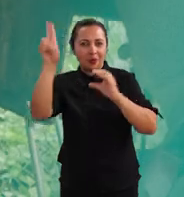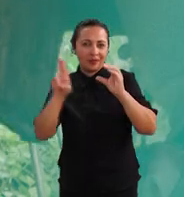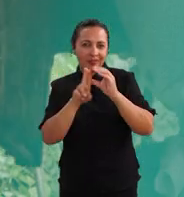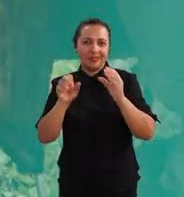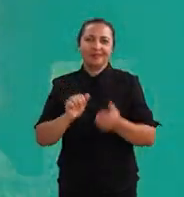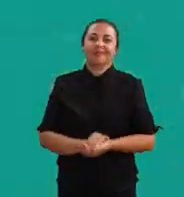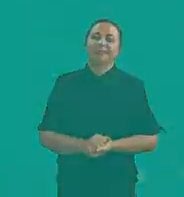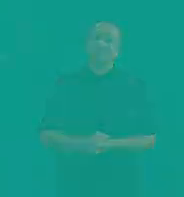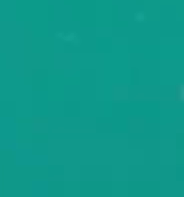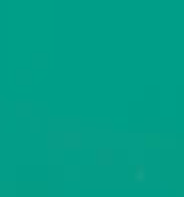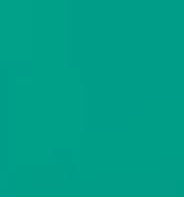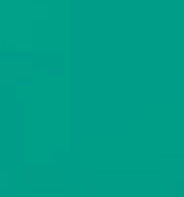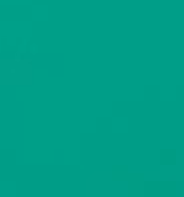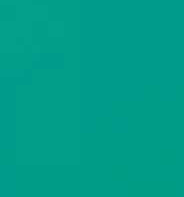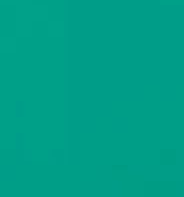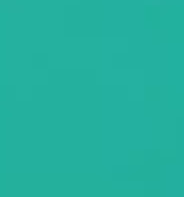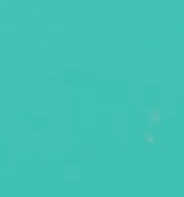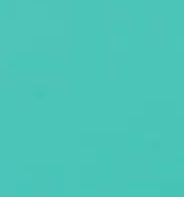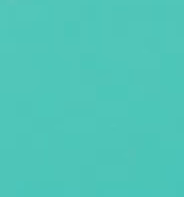Univerciência.